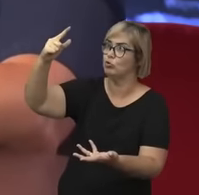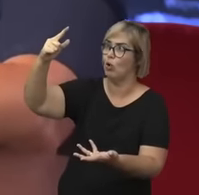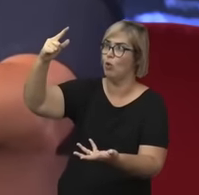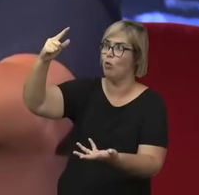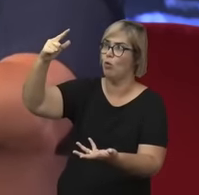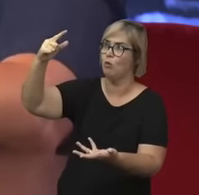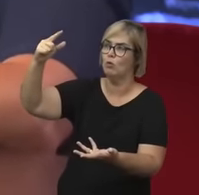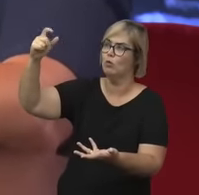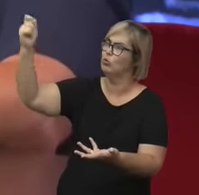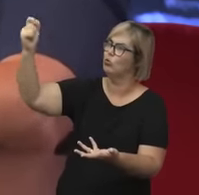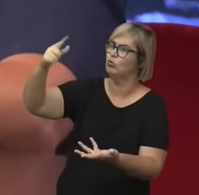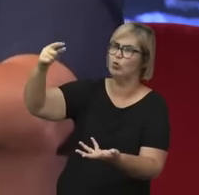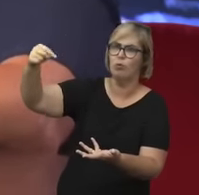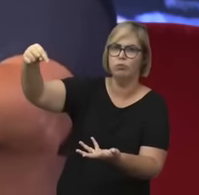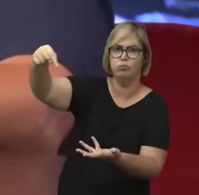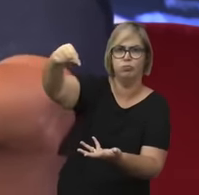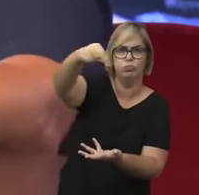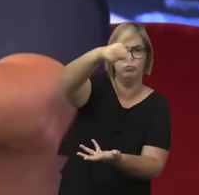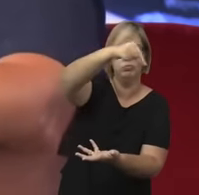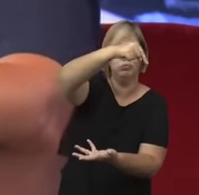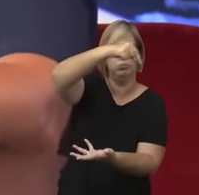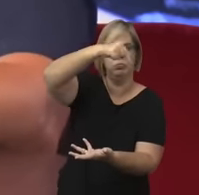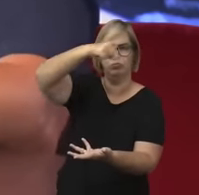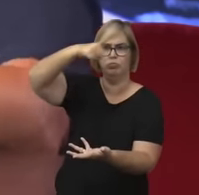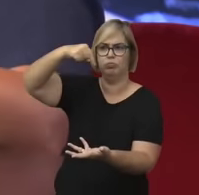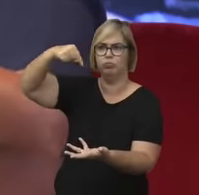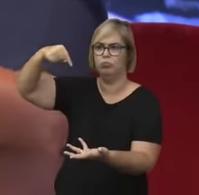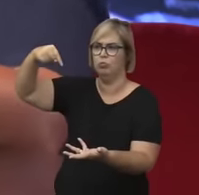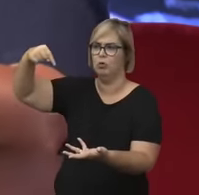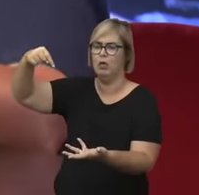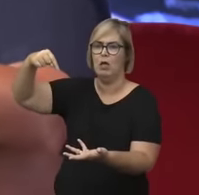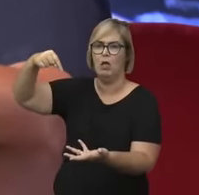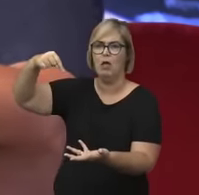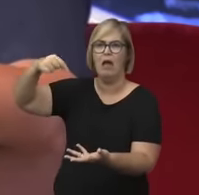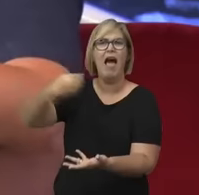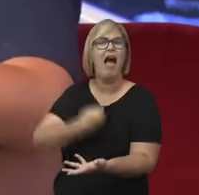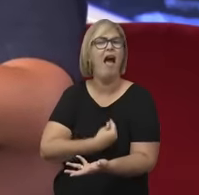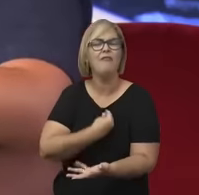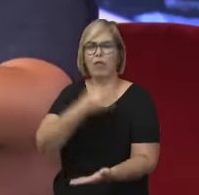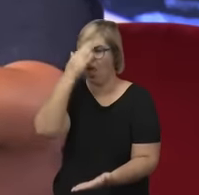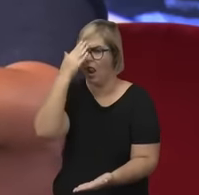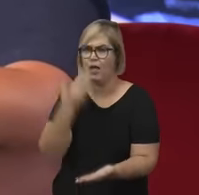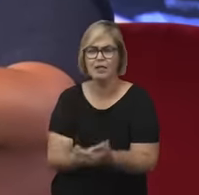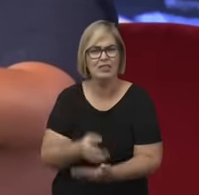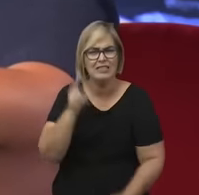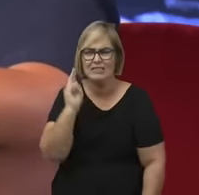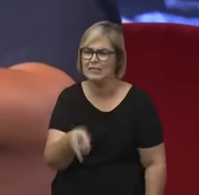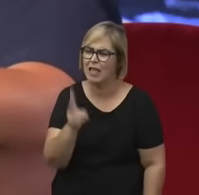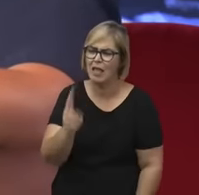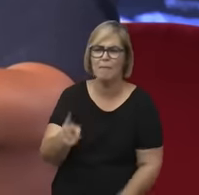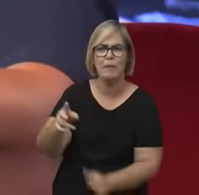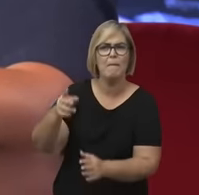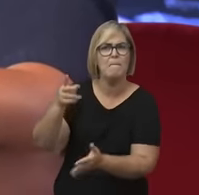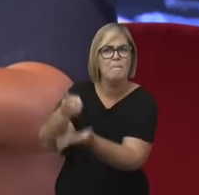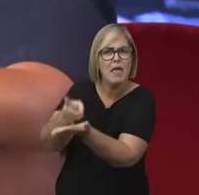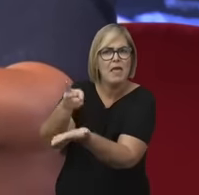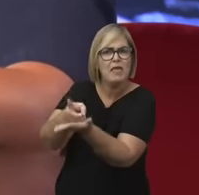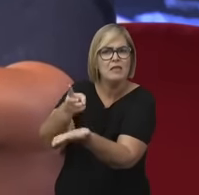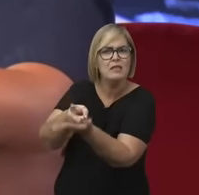A pessoa passou a vida toda acreditando naquela tese. De uma hora para a outra, ela tem que acreditar que, na verdade,